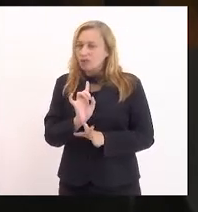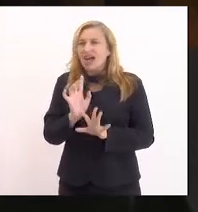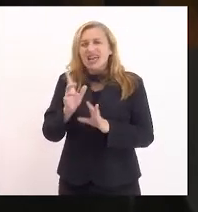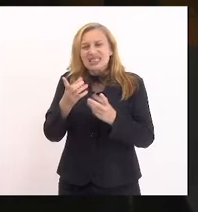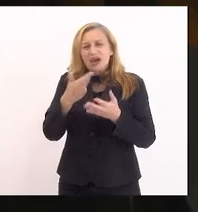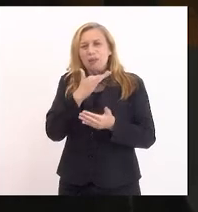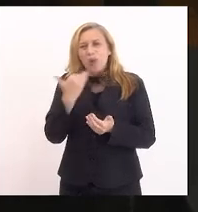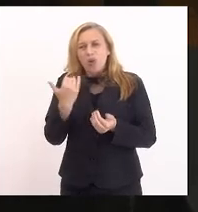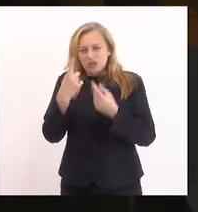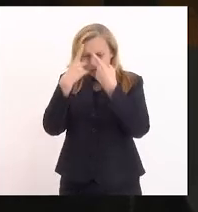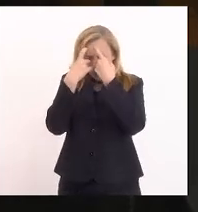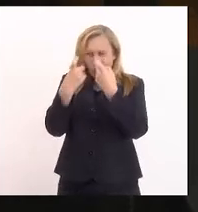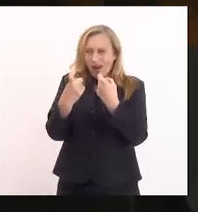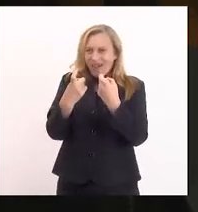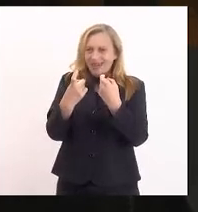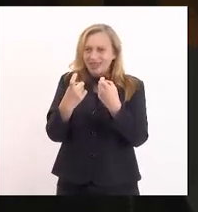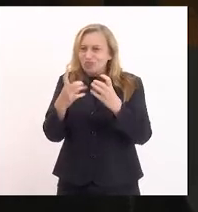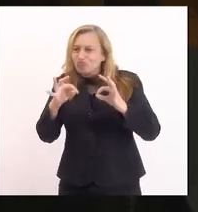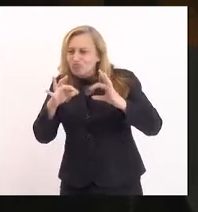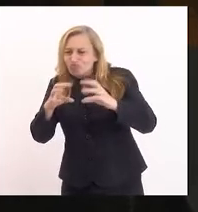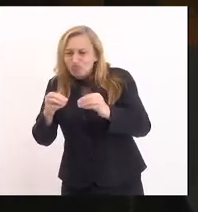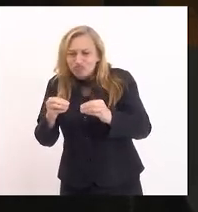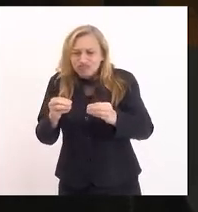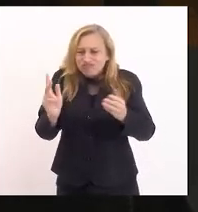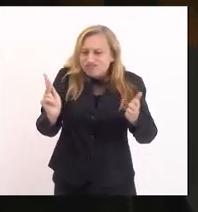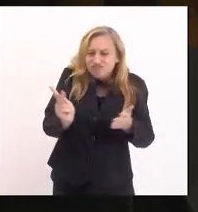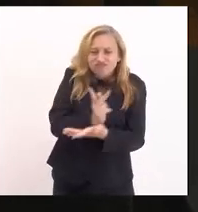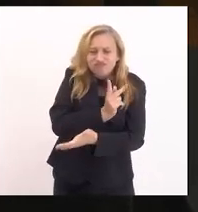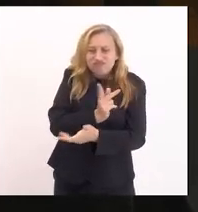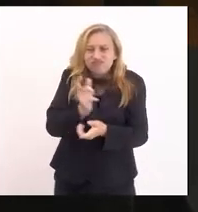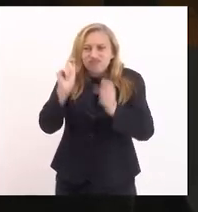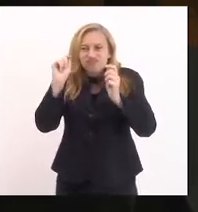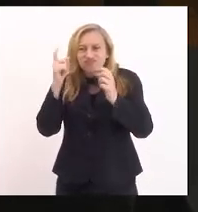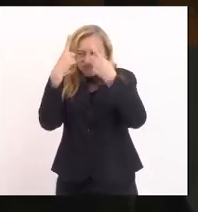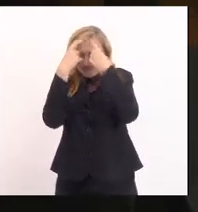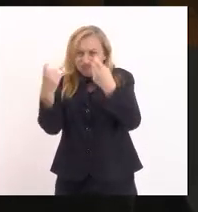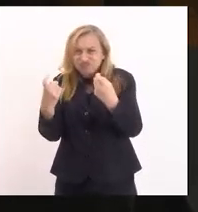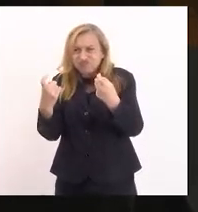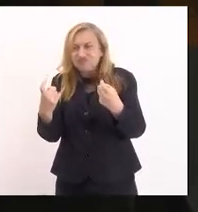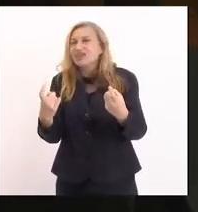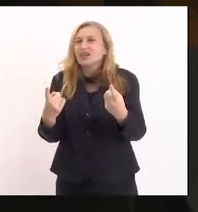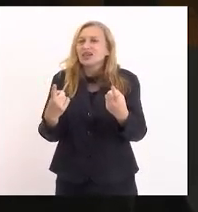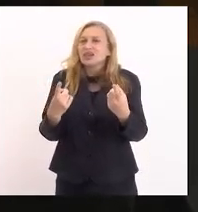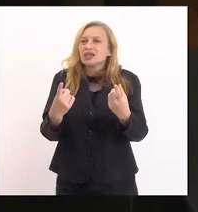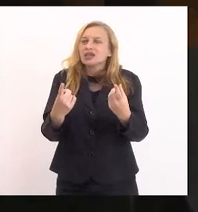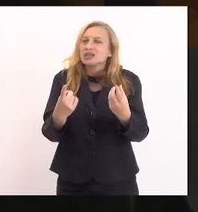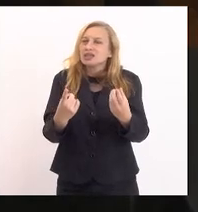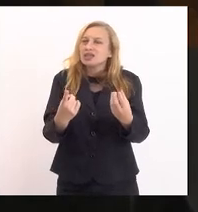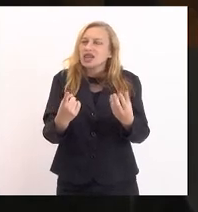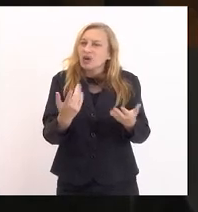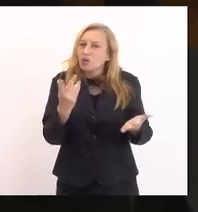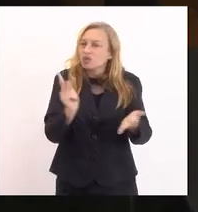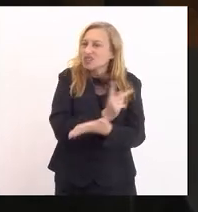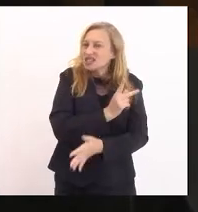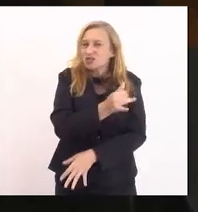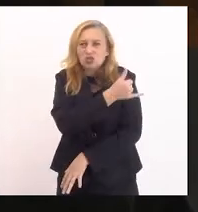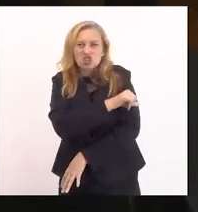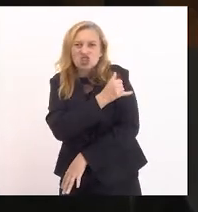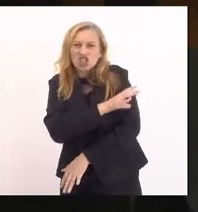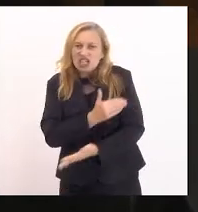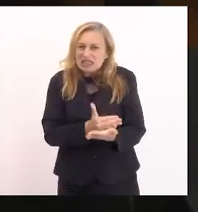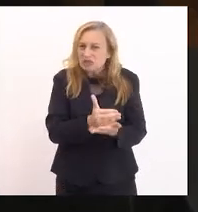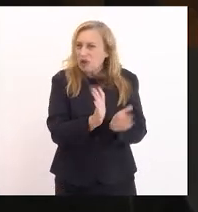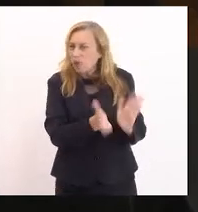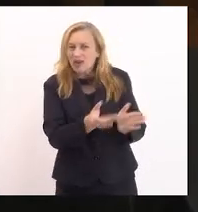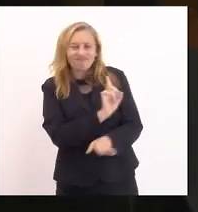violentas, esses episódios de letalidade violenta têm atingido no Rio de Janeiro e não é de agora, sobretudo,